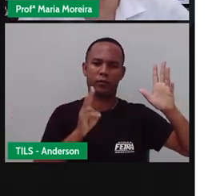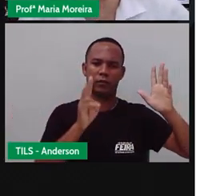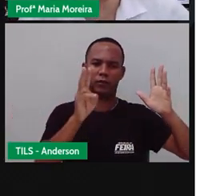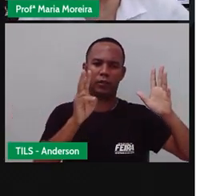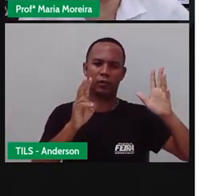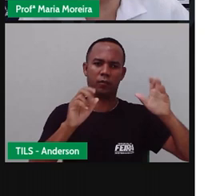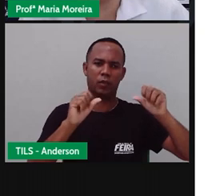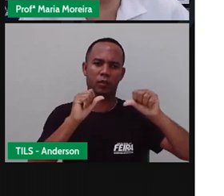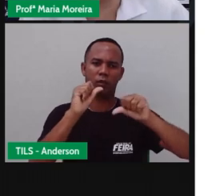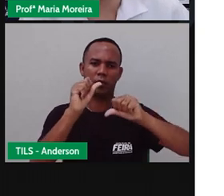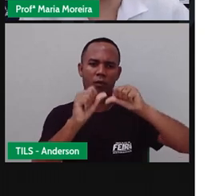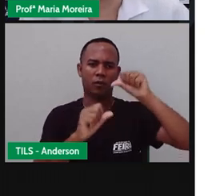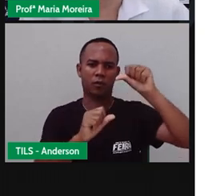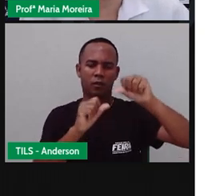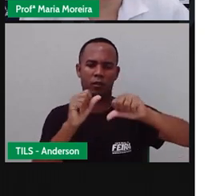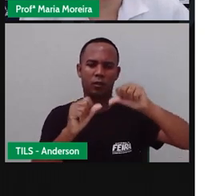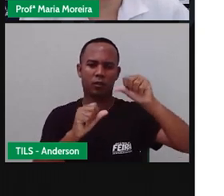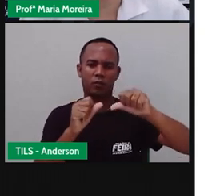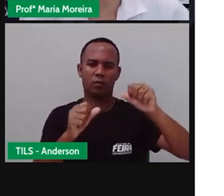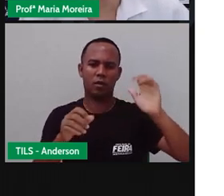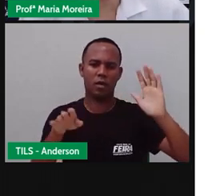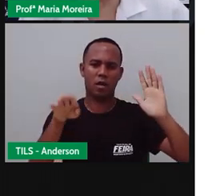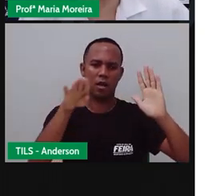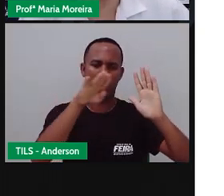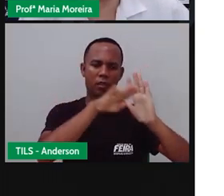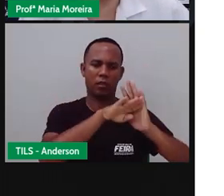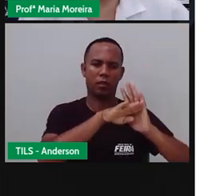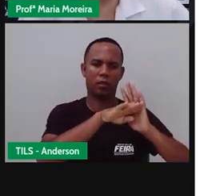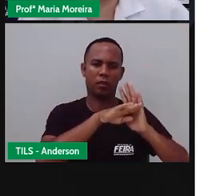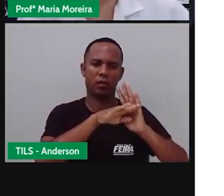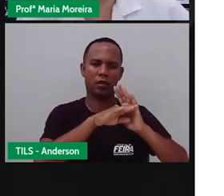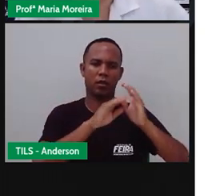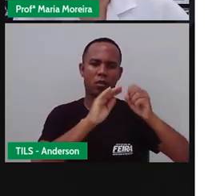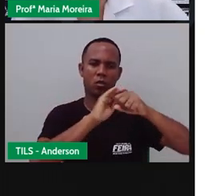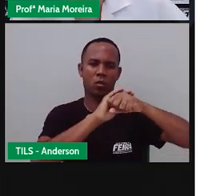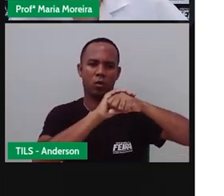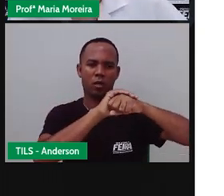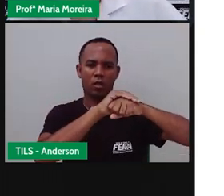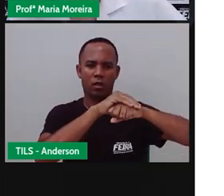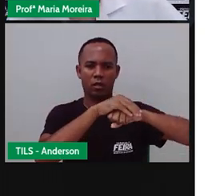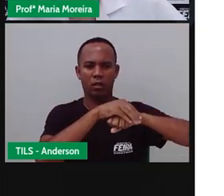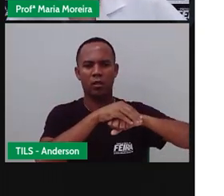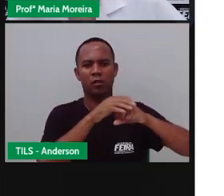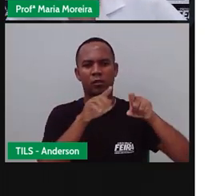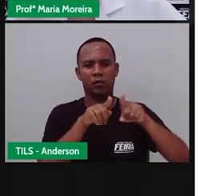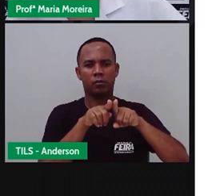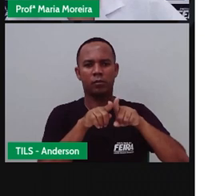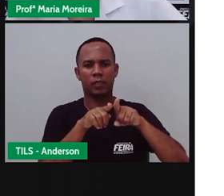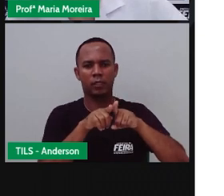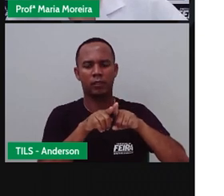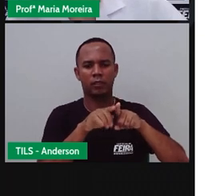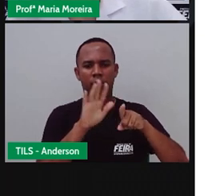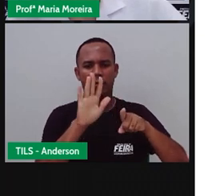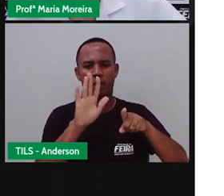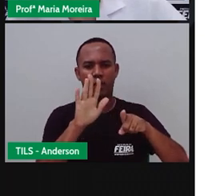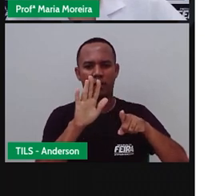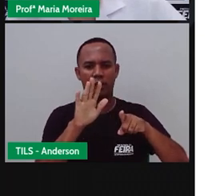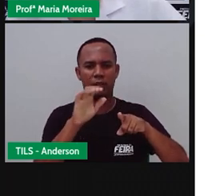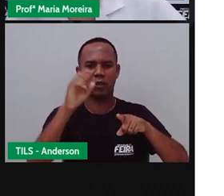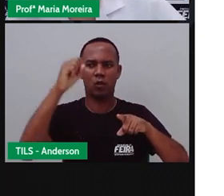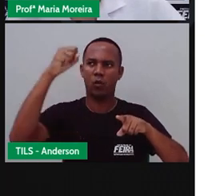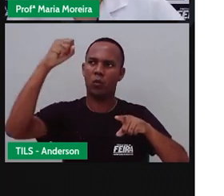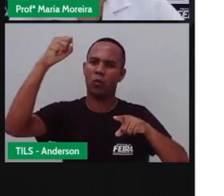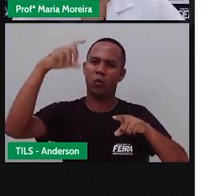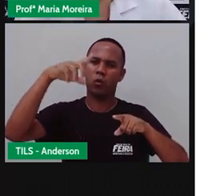passando até o quê? O anoitecer. Mas a gente também sabe que não é o sol que faz essa